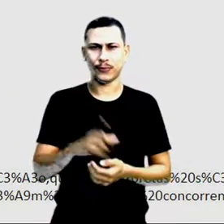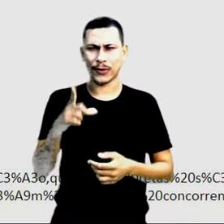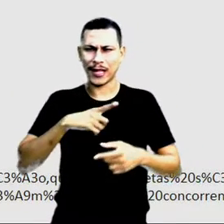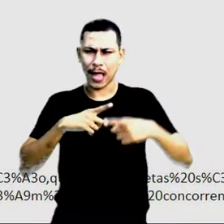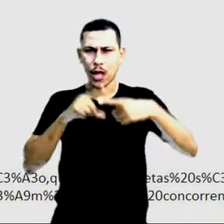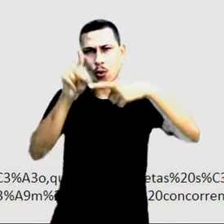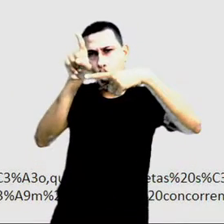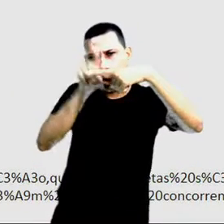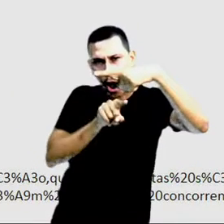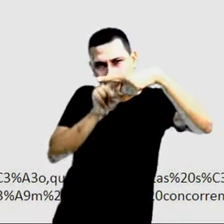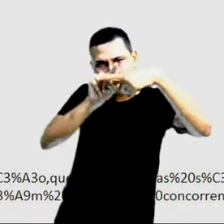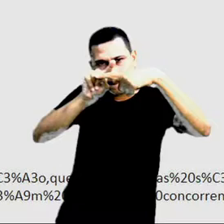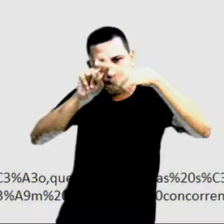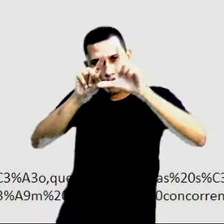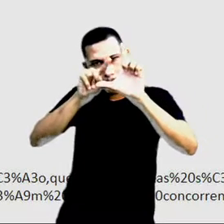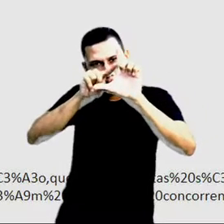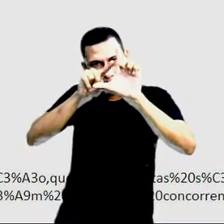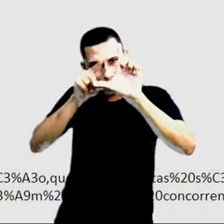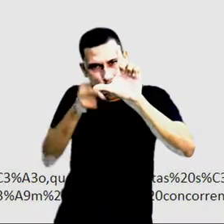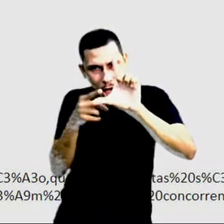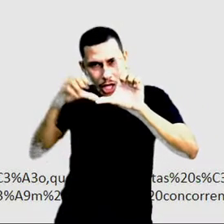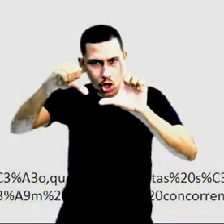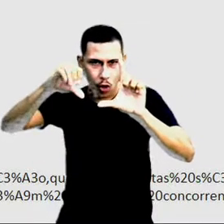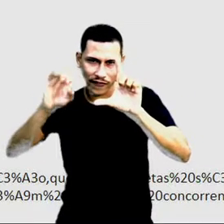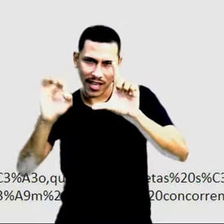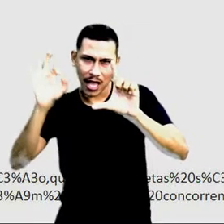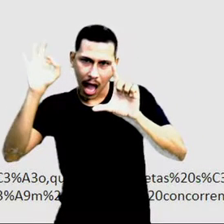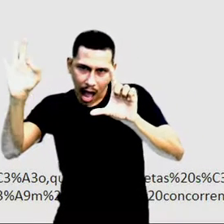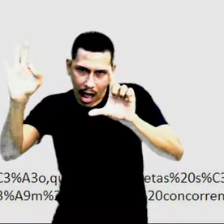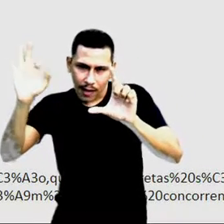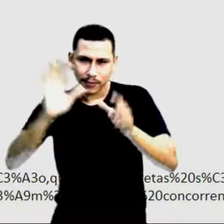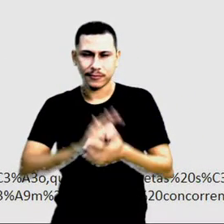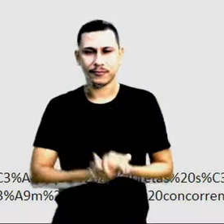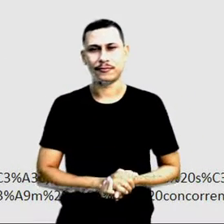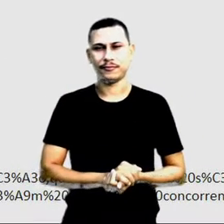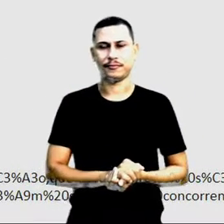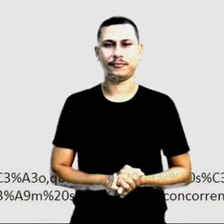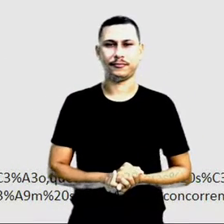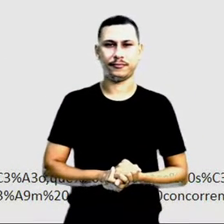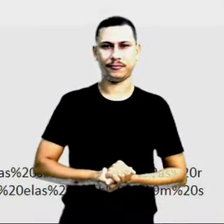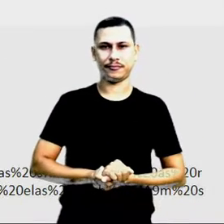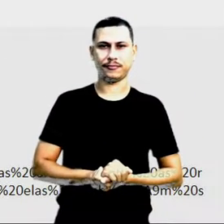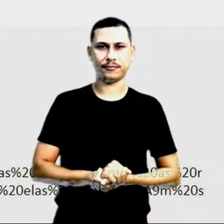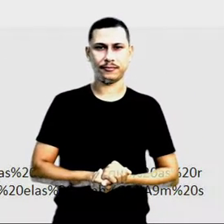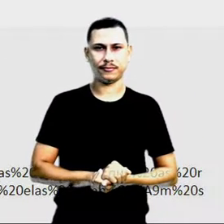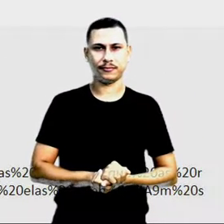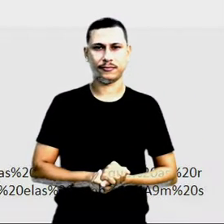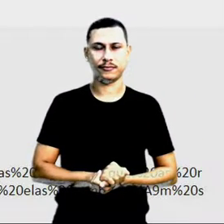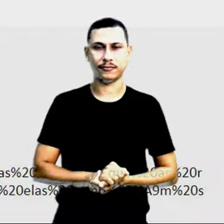um ângulo de 90 graus, a gente chama elas de retas perpendiculares, certo?